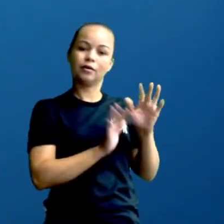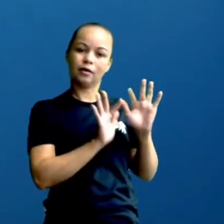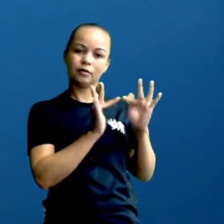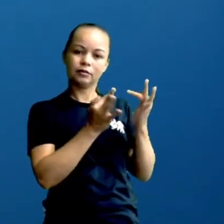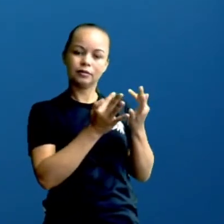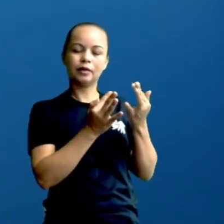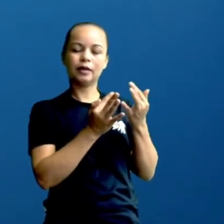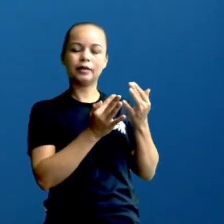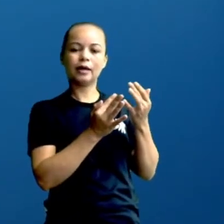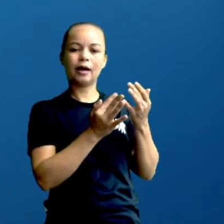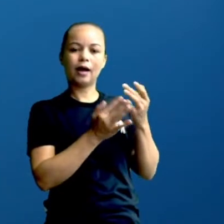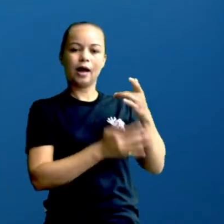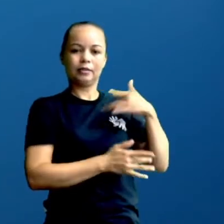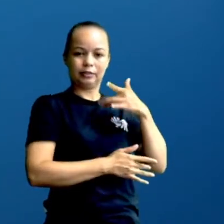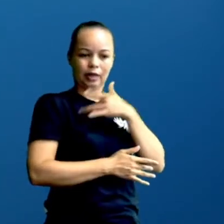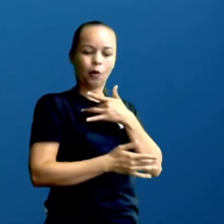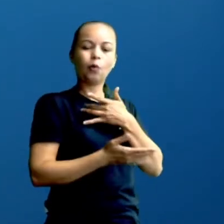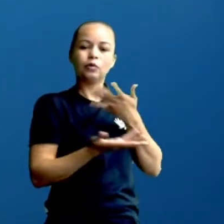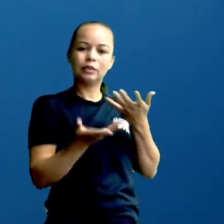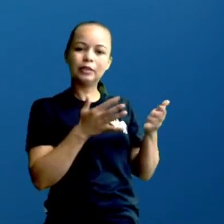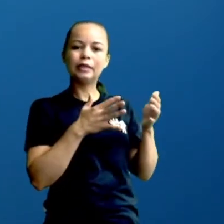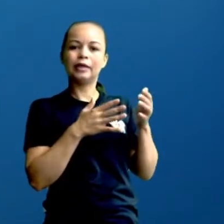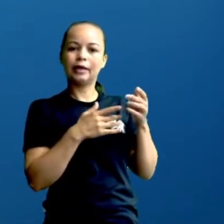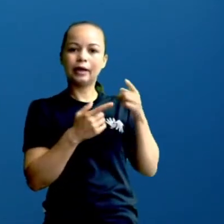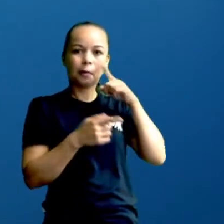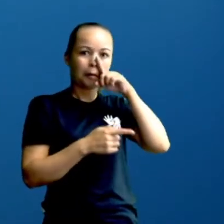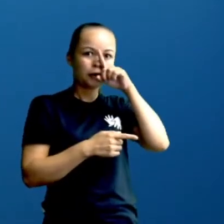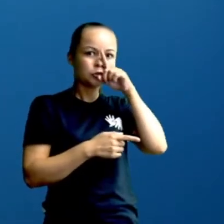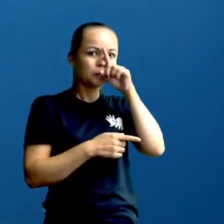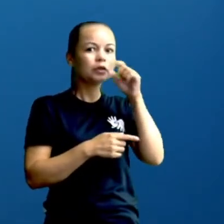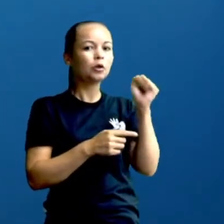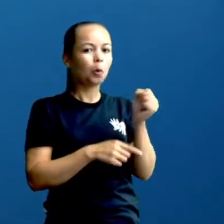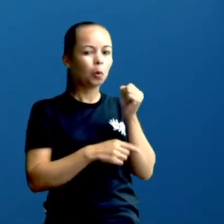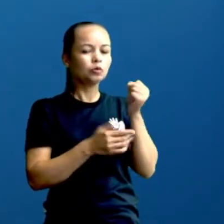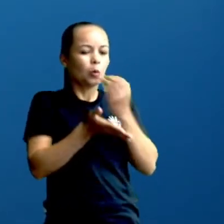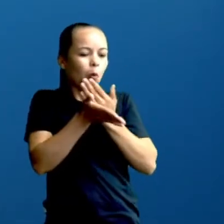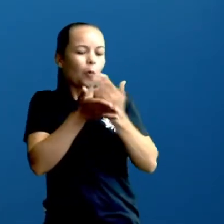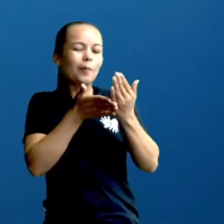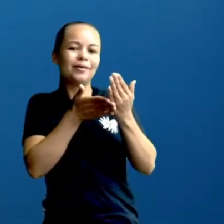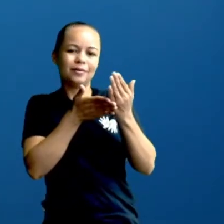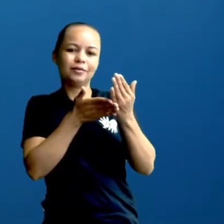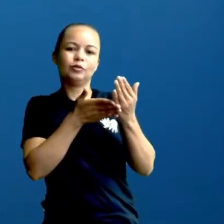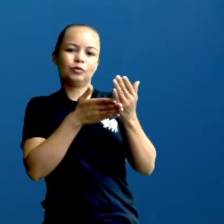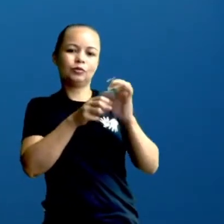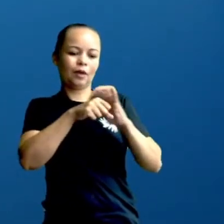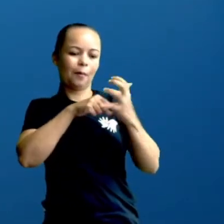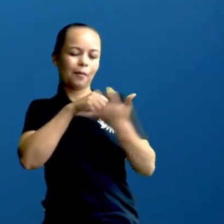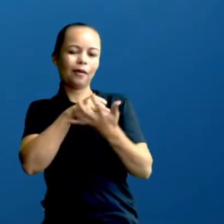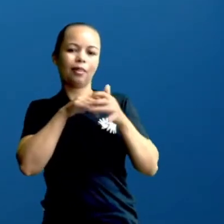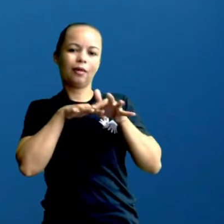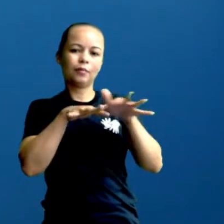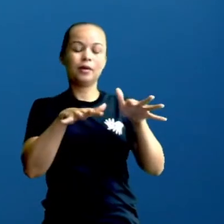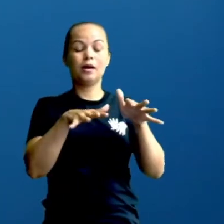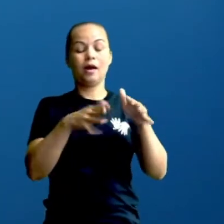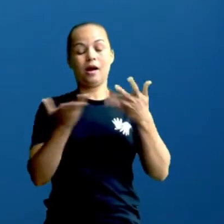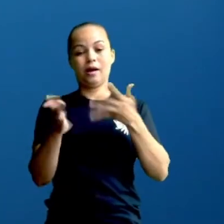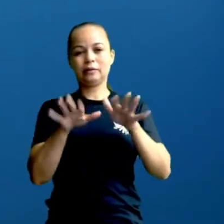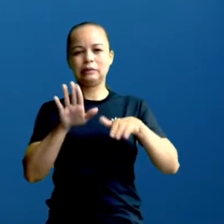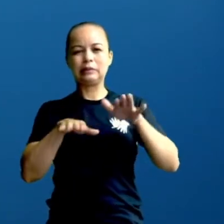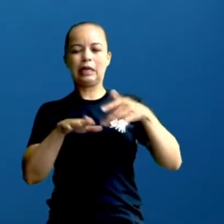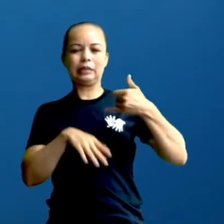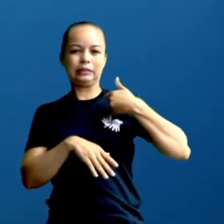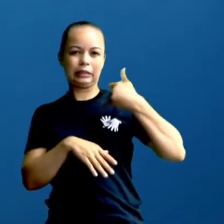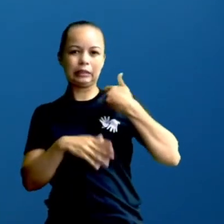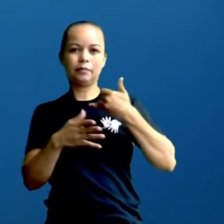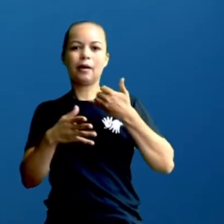deles, que eram os mais vulneráveis, né, no começo da pandemia. A gente viu que também outras pessoas em idades mais novas